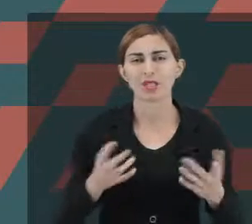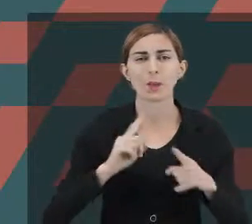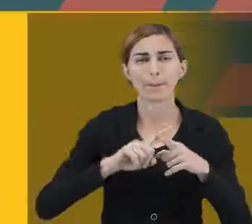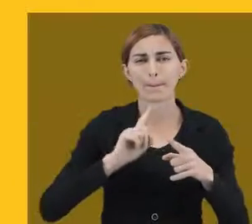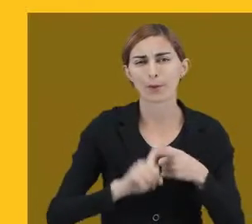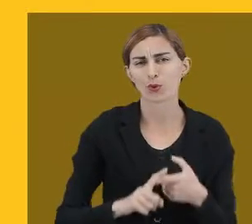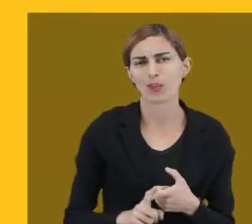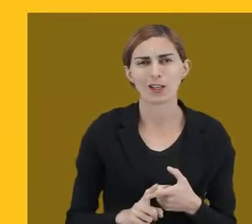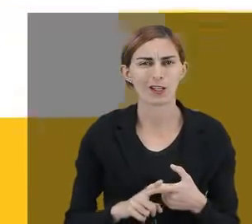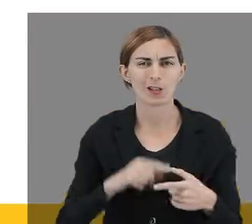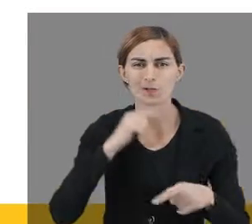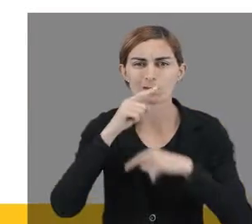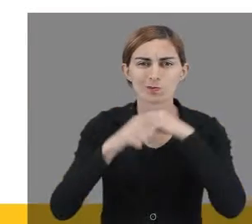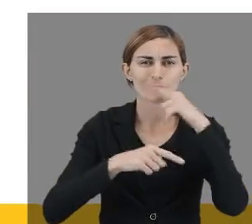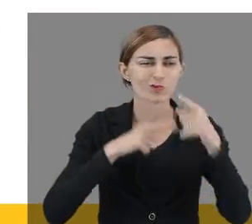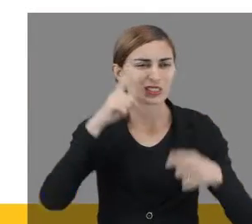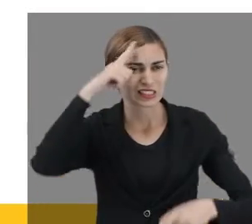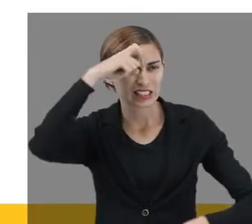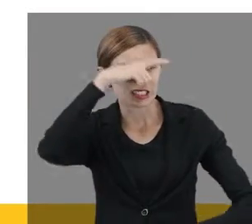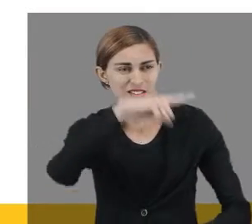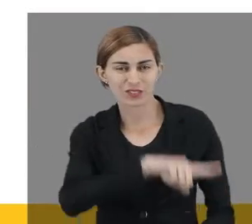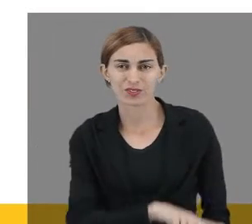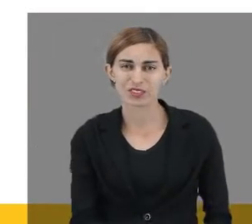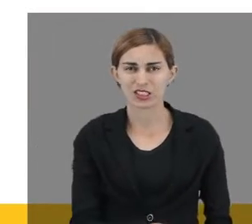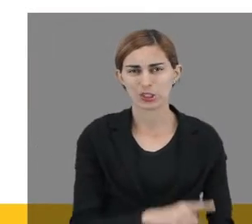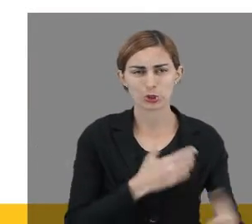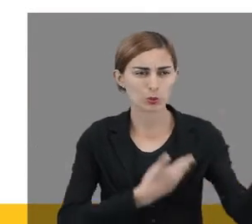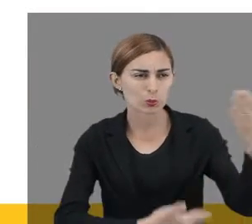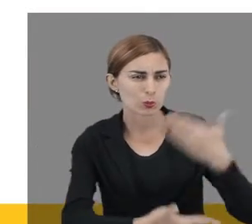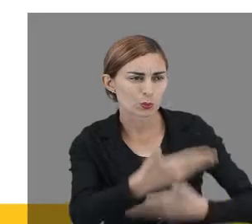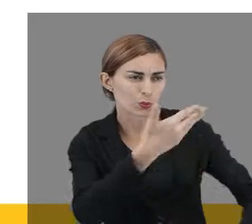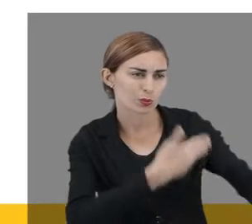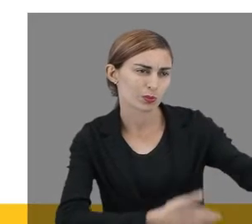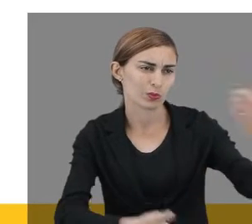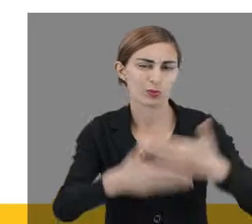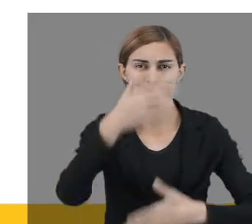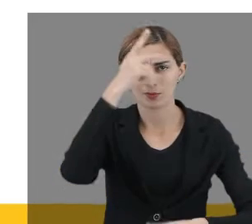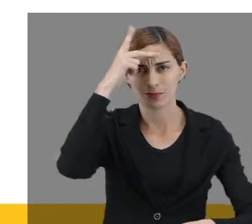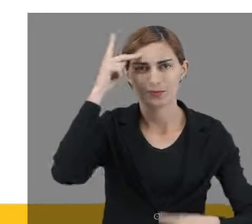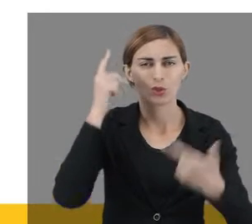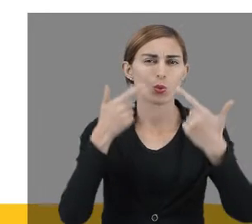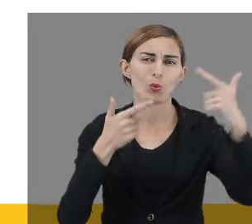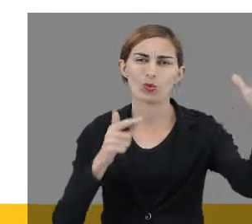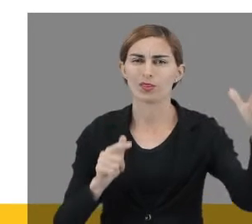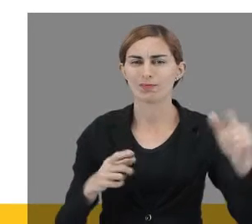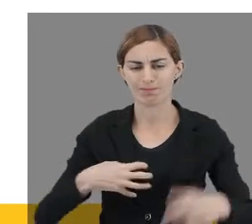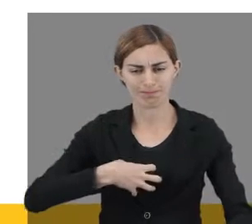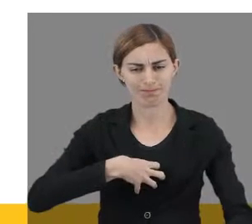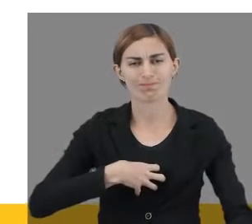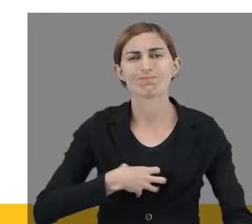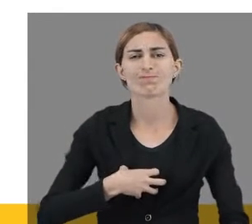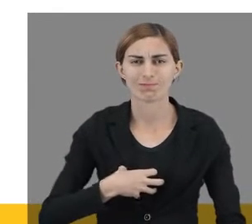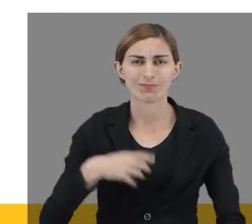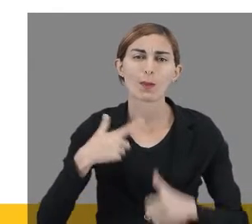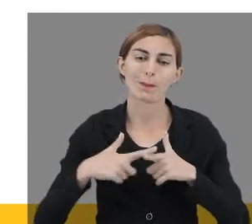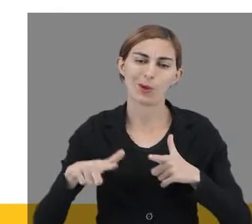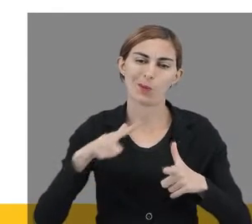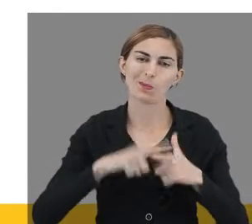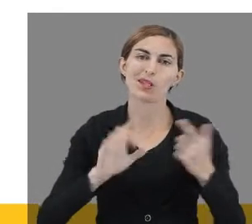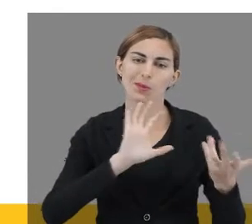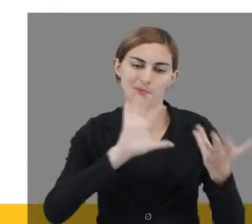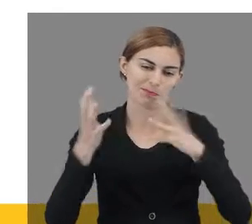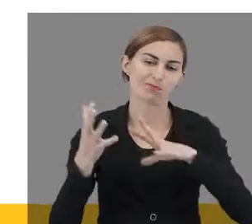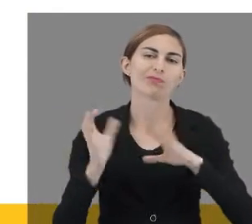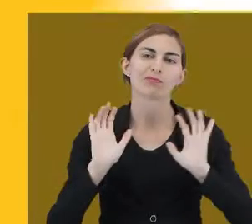trata de uma incapacidade ou uma dificuldade de se relacionar com o outro. Há quem diga que essa é a essência do